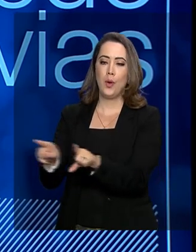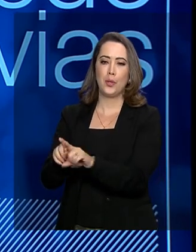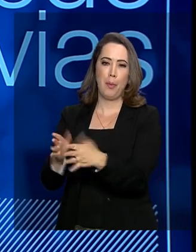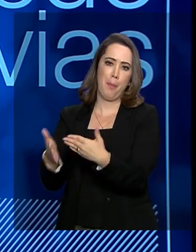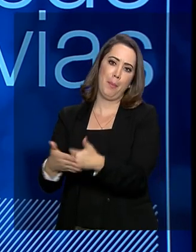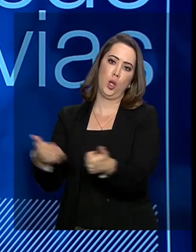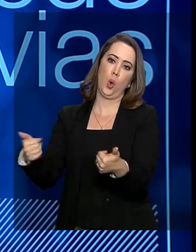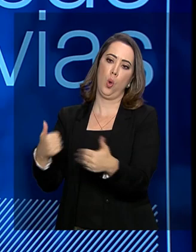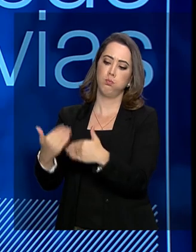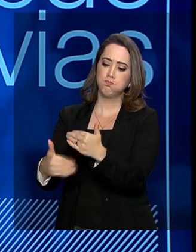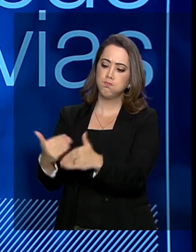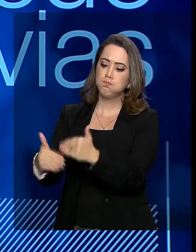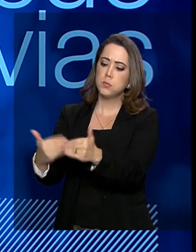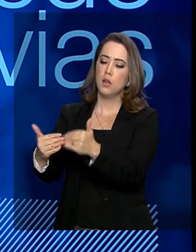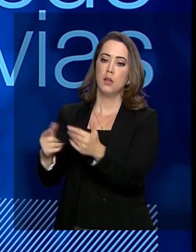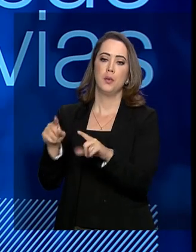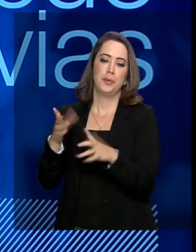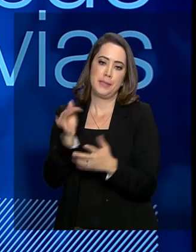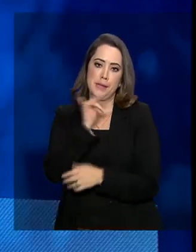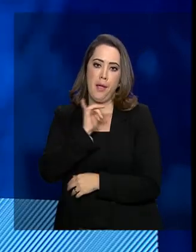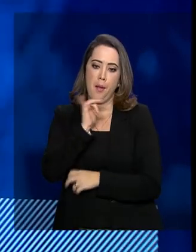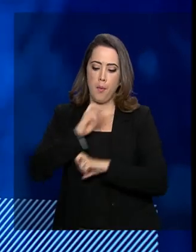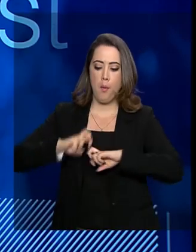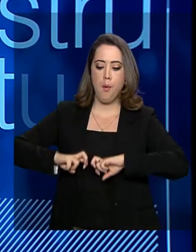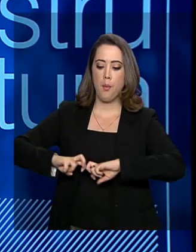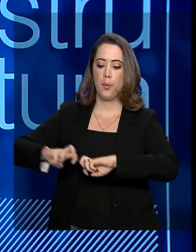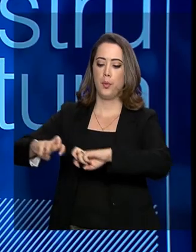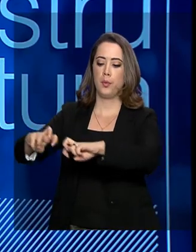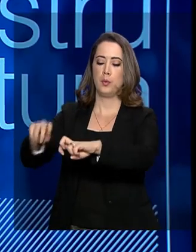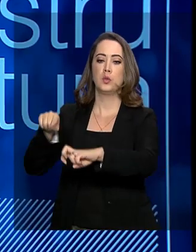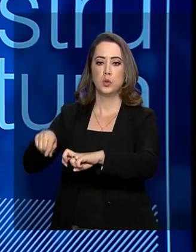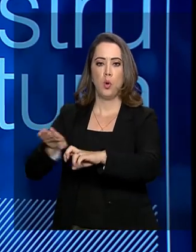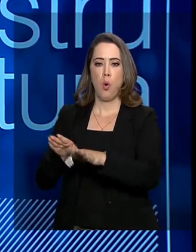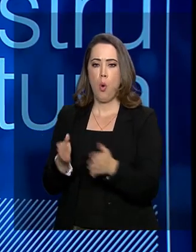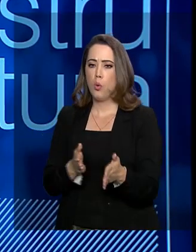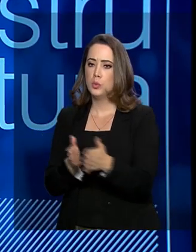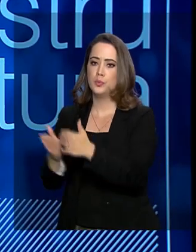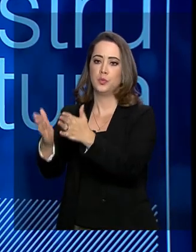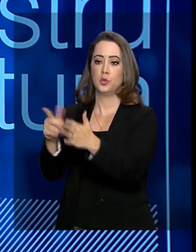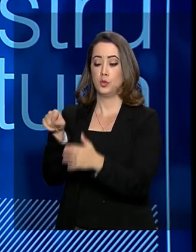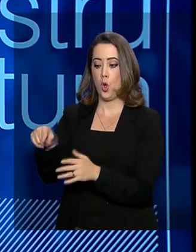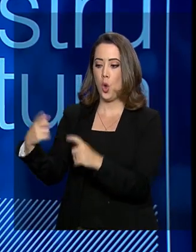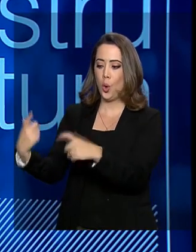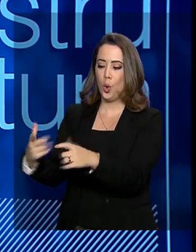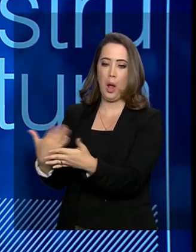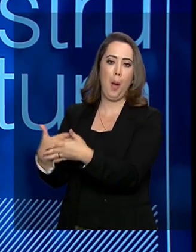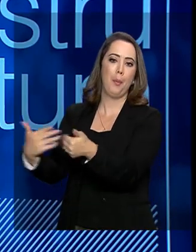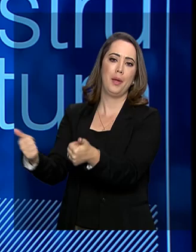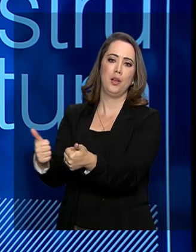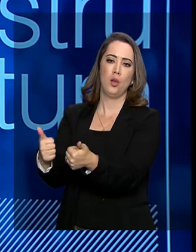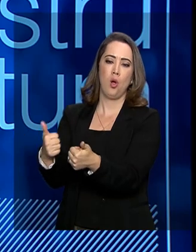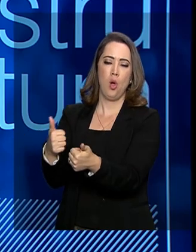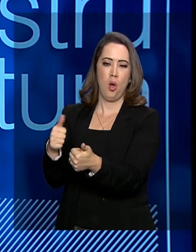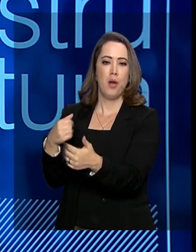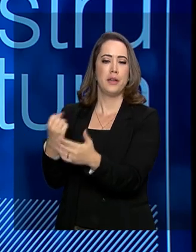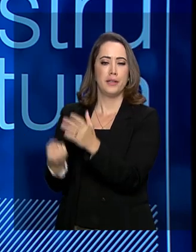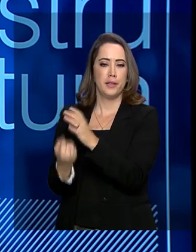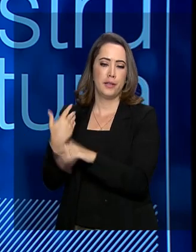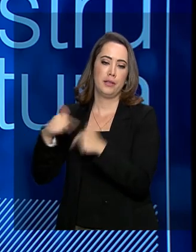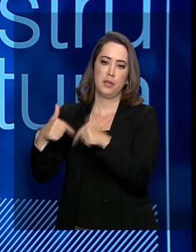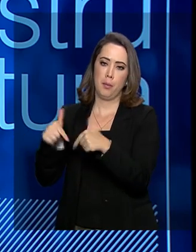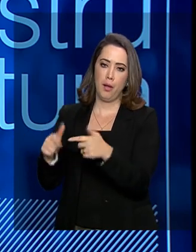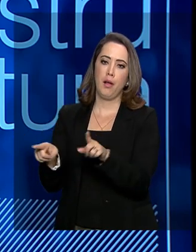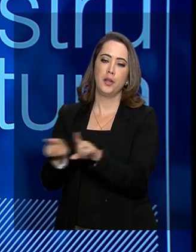Então, após a infraestrutura instalada, uma rodovia sendo pavimentada, isso gera um desenvolvimento regional, isso gera um efeito cascata em geração de empregos